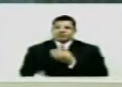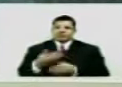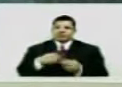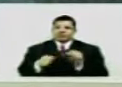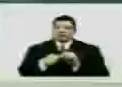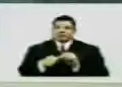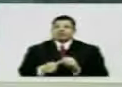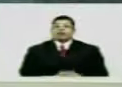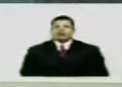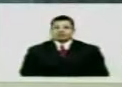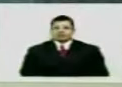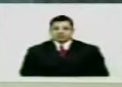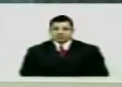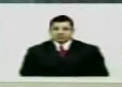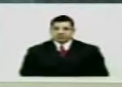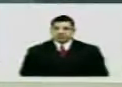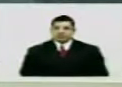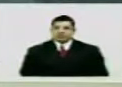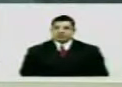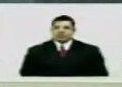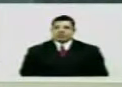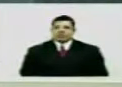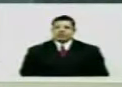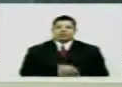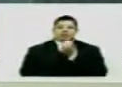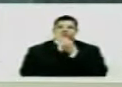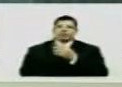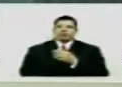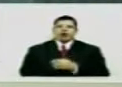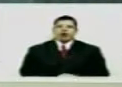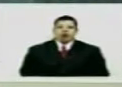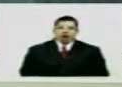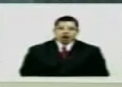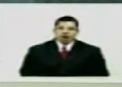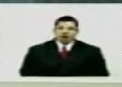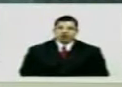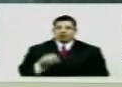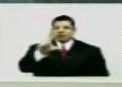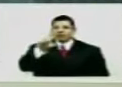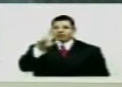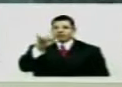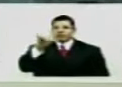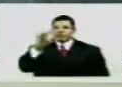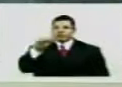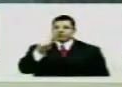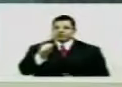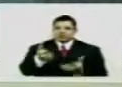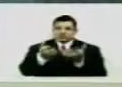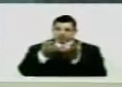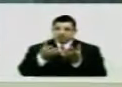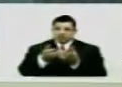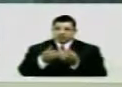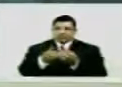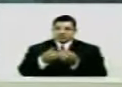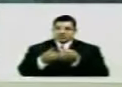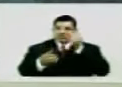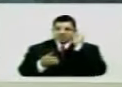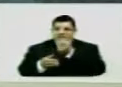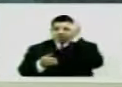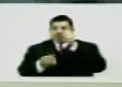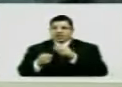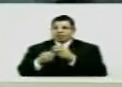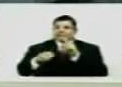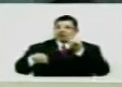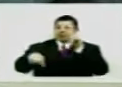Dentro do carro Um bandido Deputado Luiz Castro Só quebra um vidro